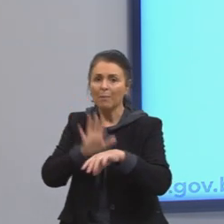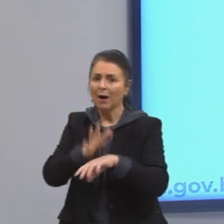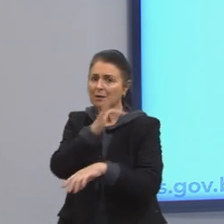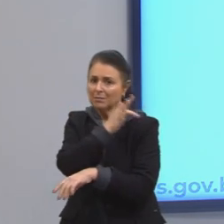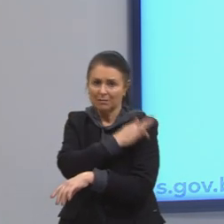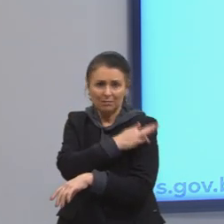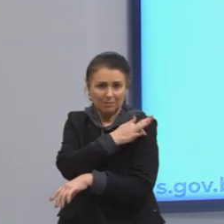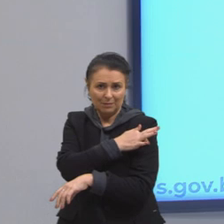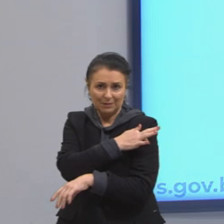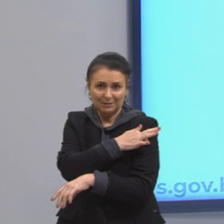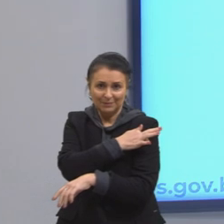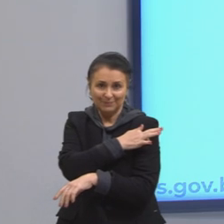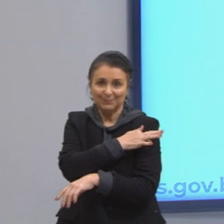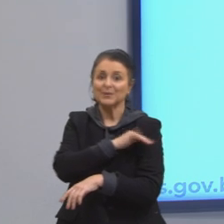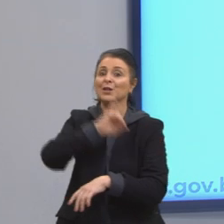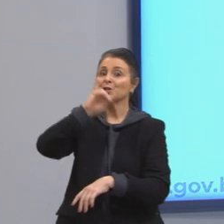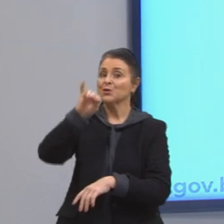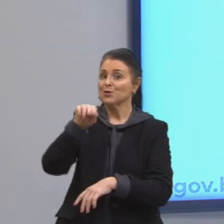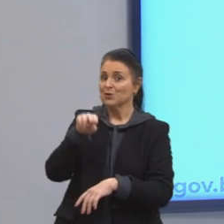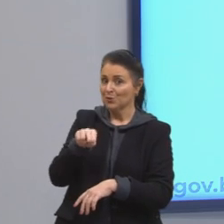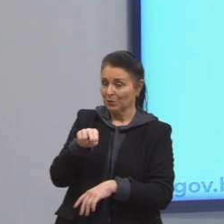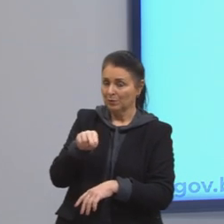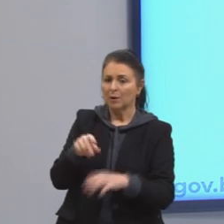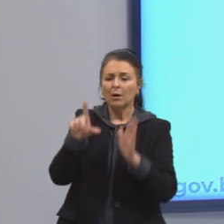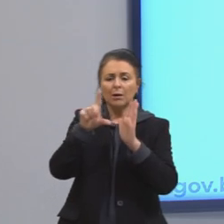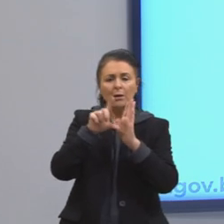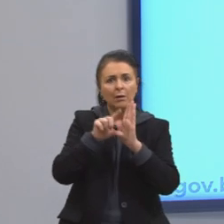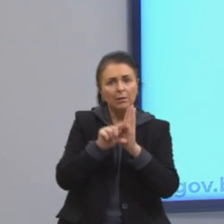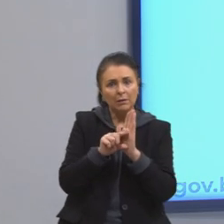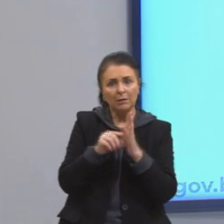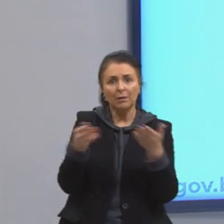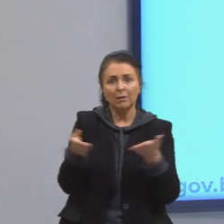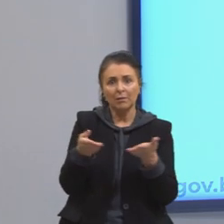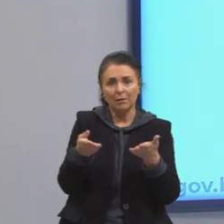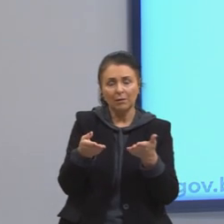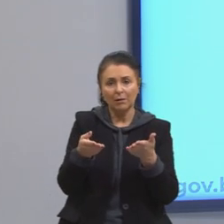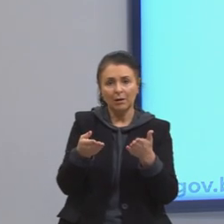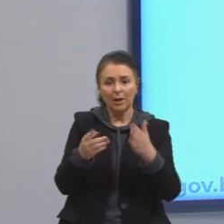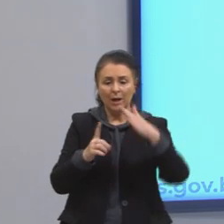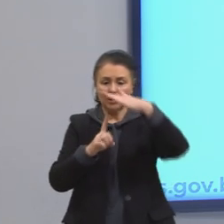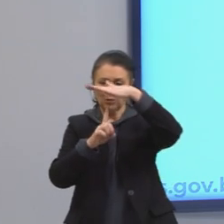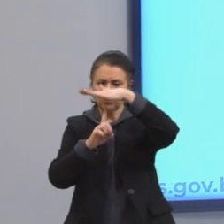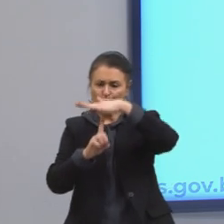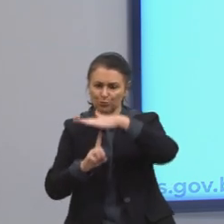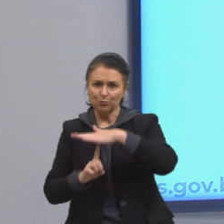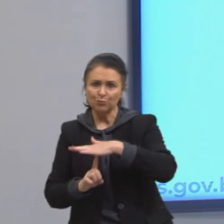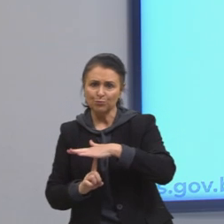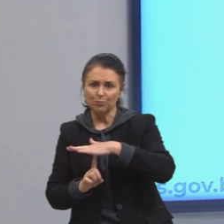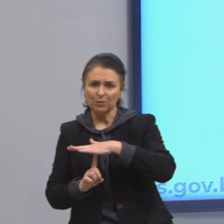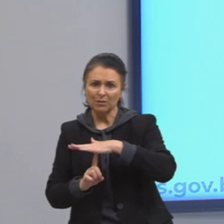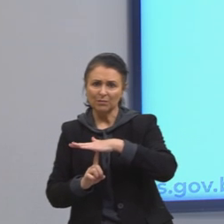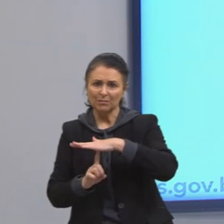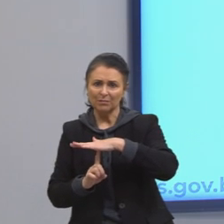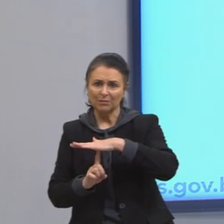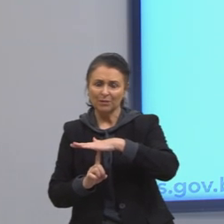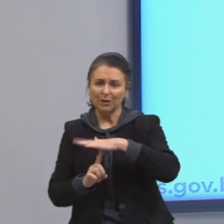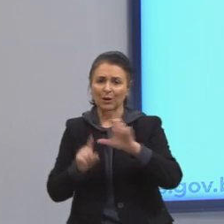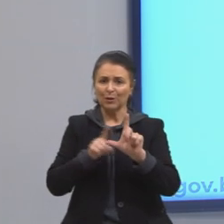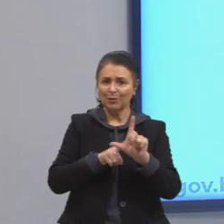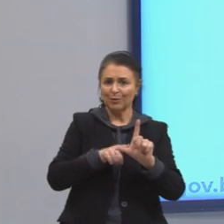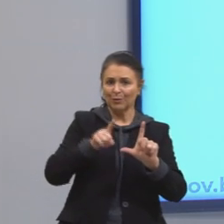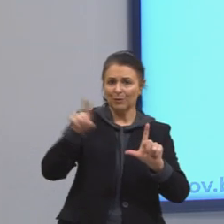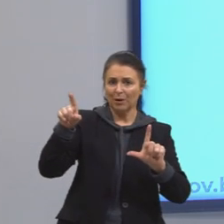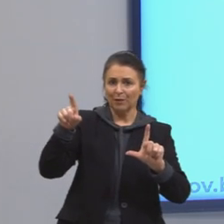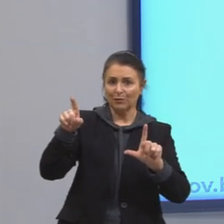Maior venda no mês de junho. E a menor venda? Menor é aquele ponto mais baixo do nosso gráfico.